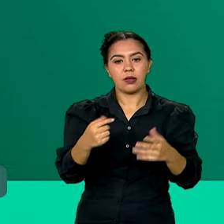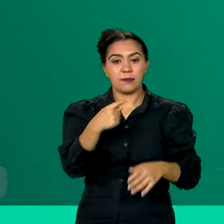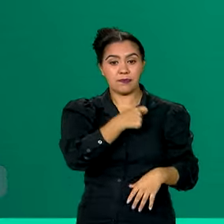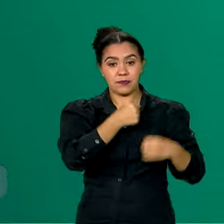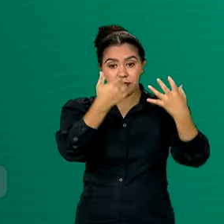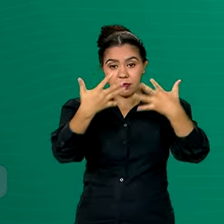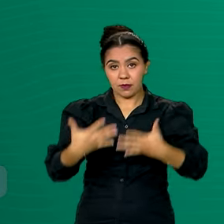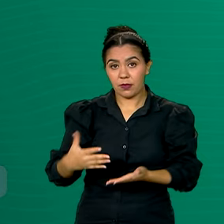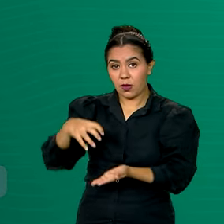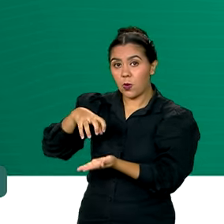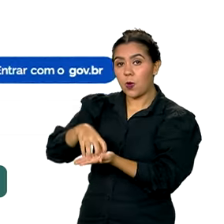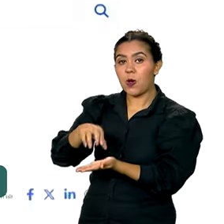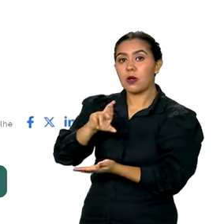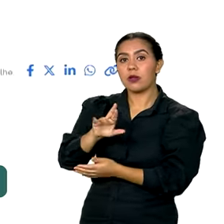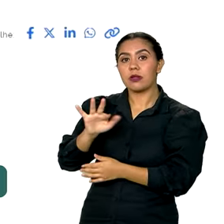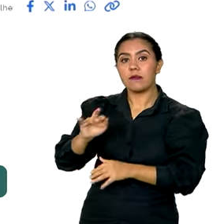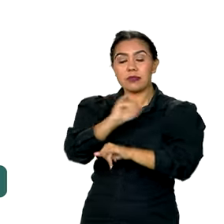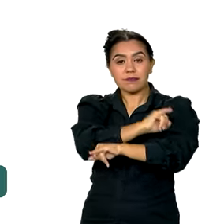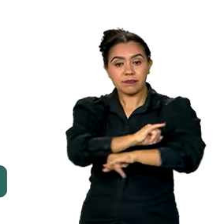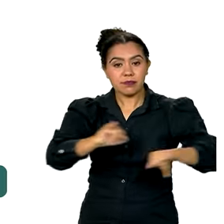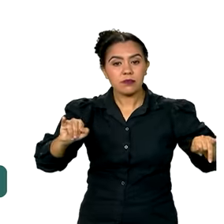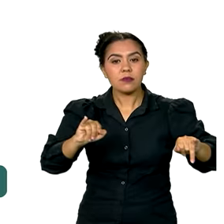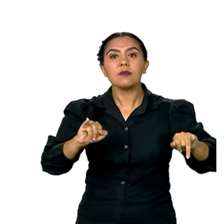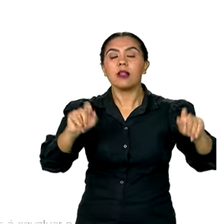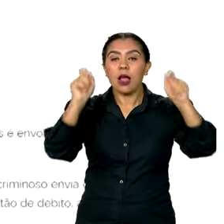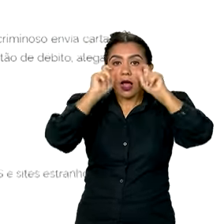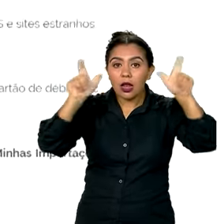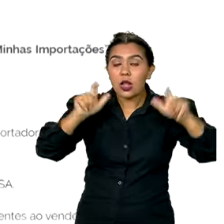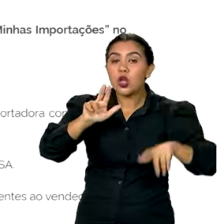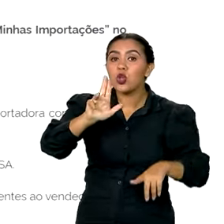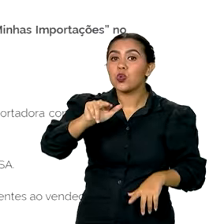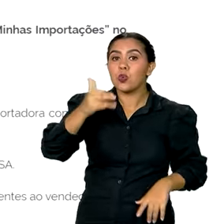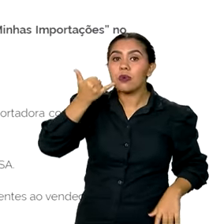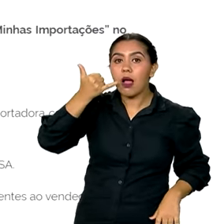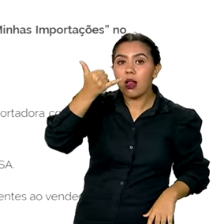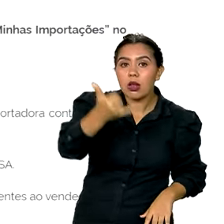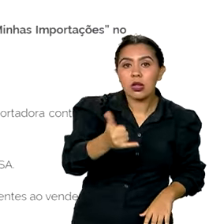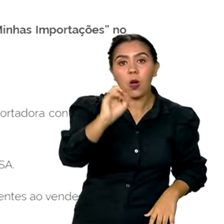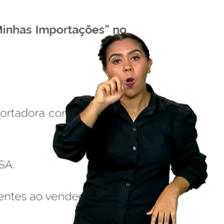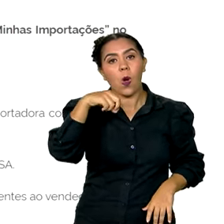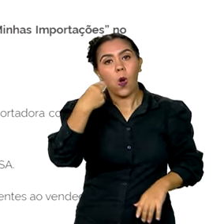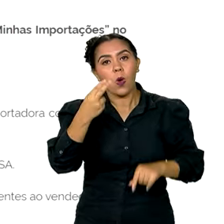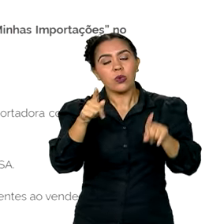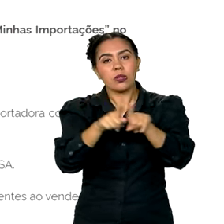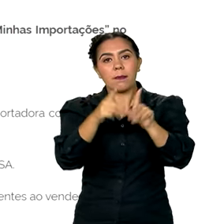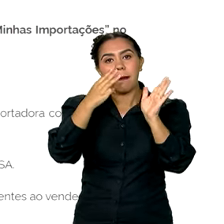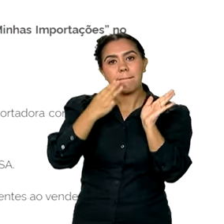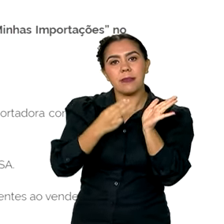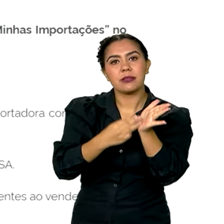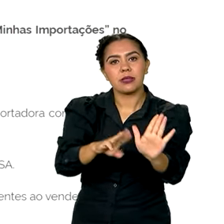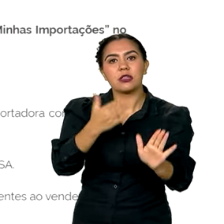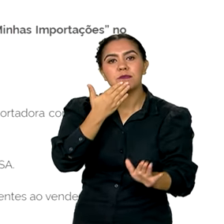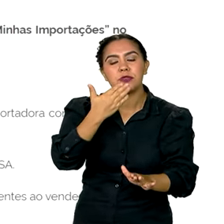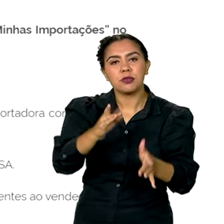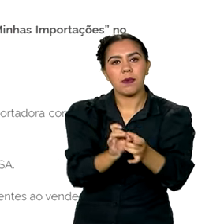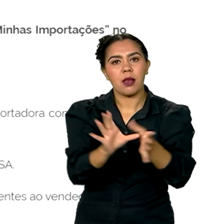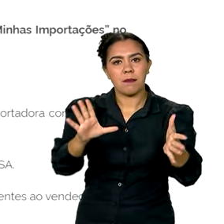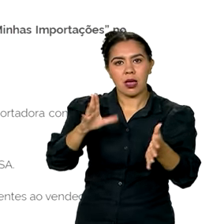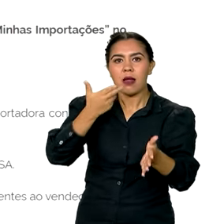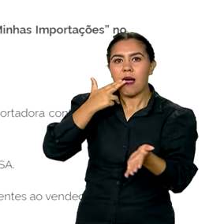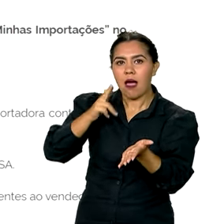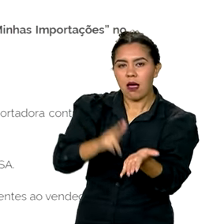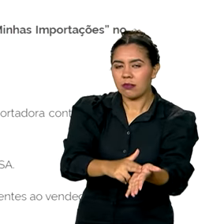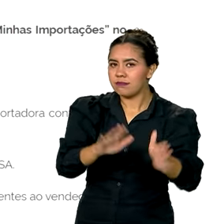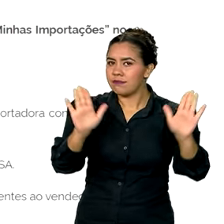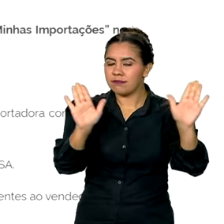Receita Federal alerta que nunca liga ou manda mensagens de cobrança para liberar mercadorias. O